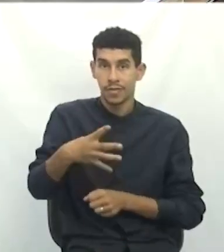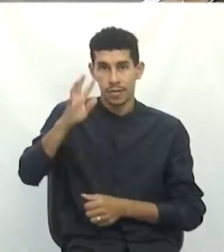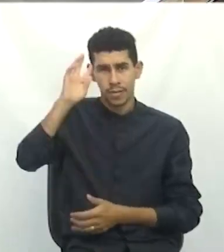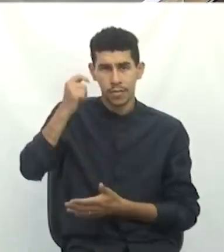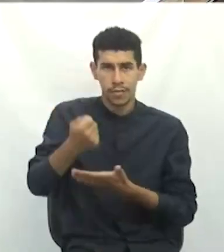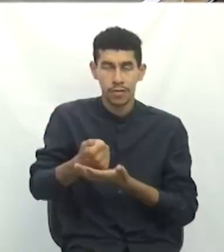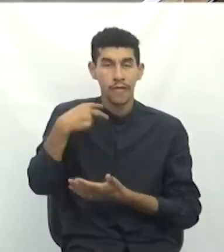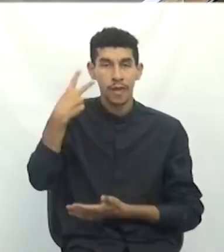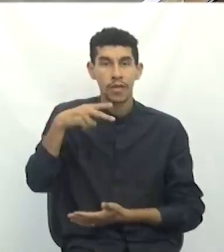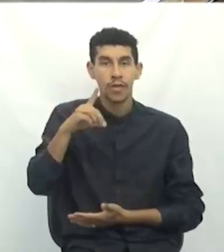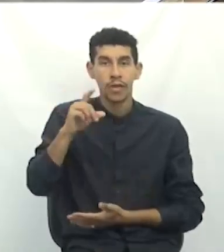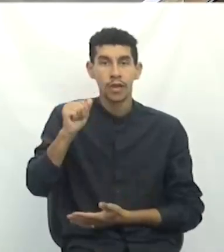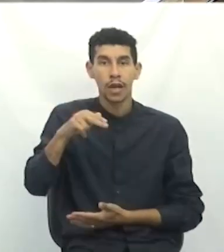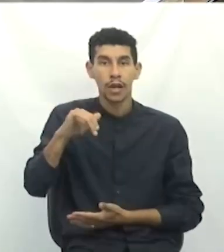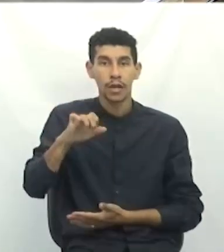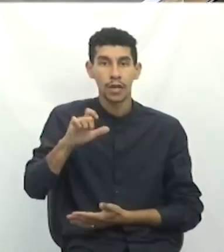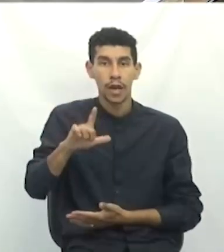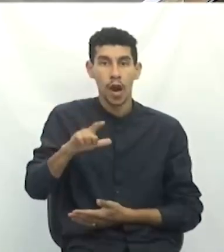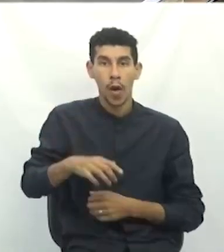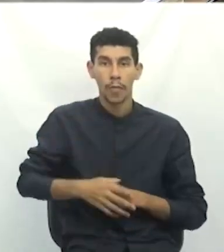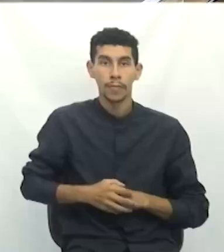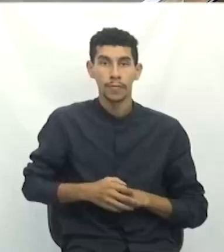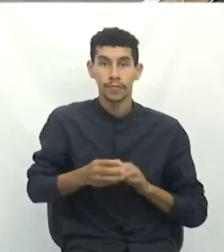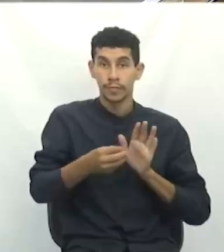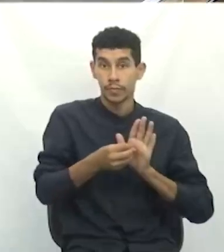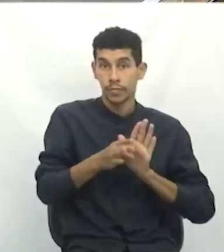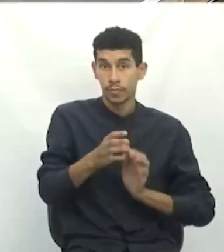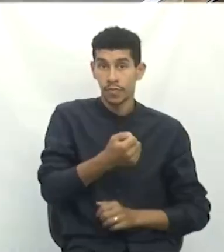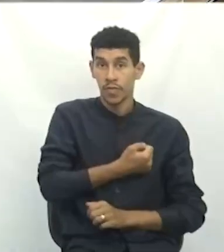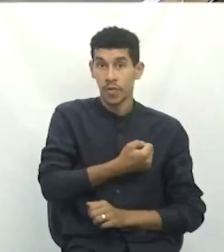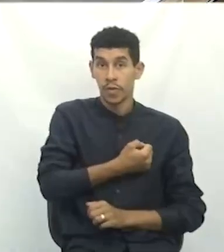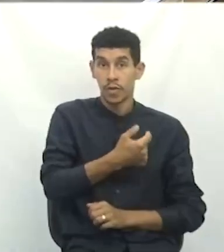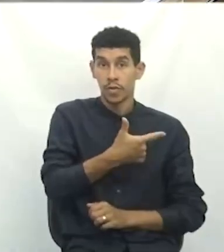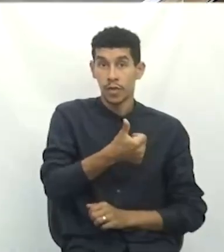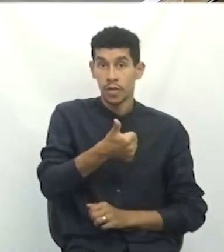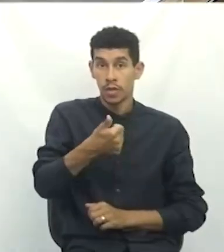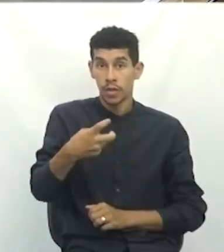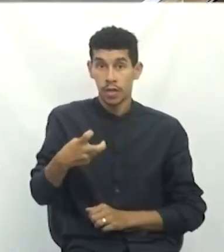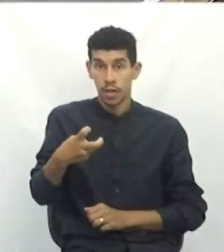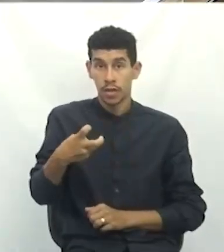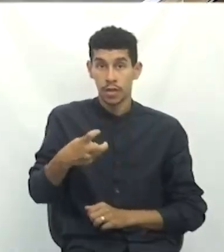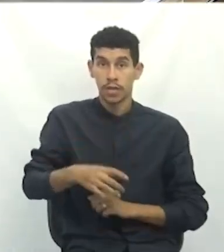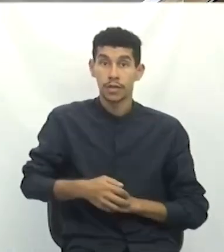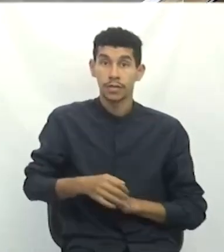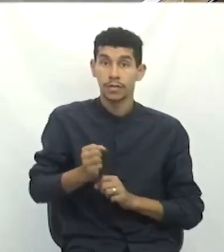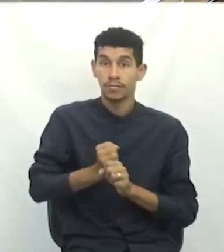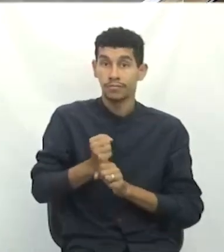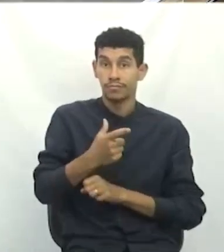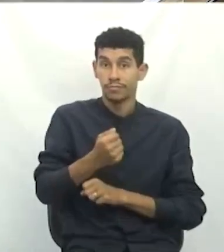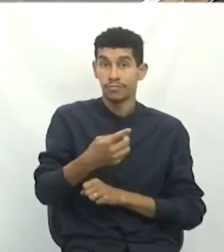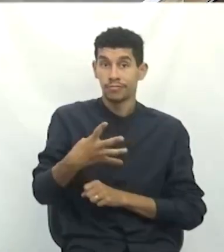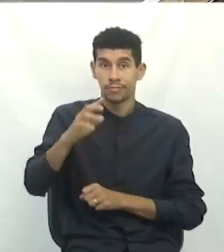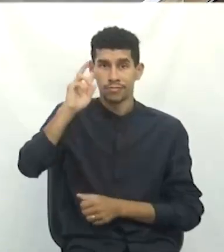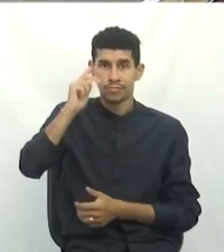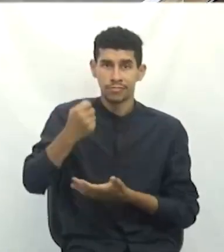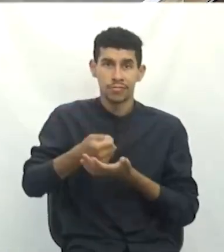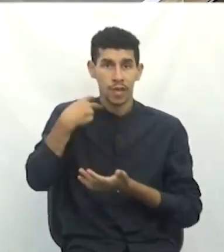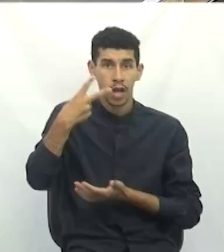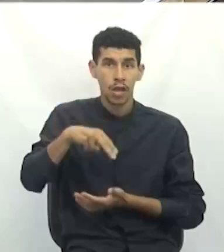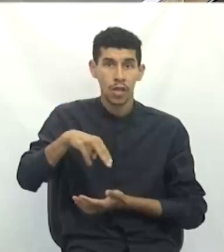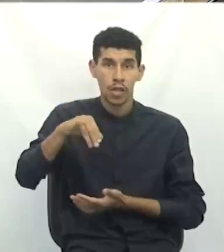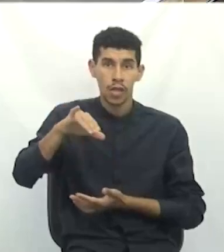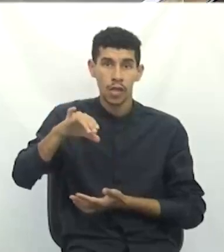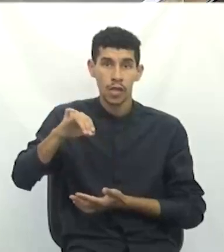Daniel Frederico Antunes. Indicação número 215, de 2024, de autoria do vereador Nicolás